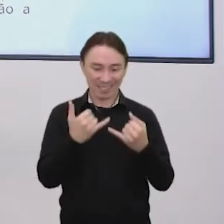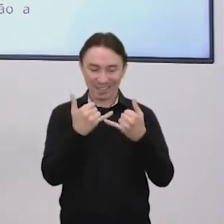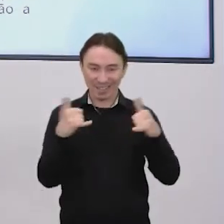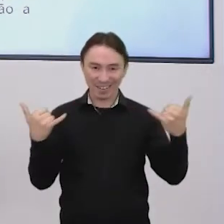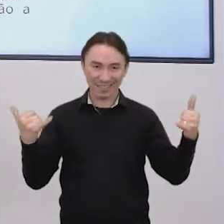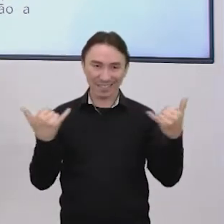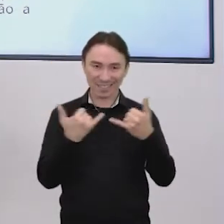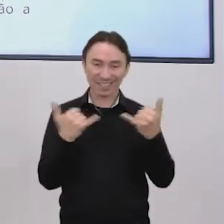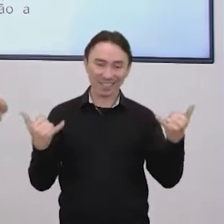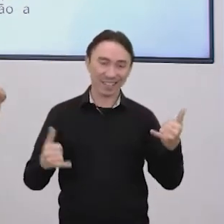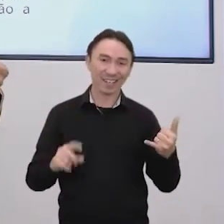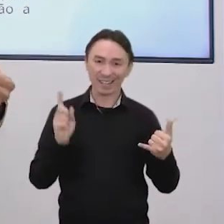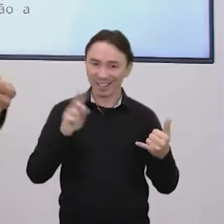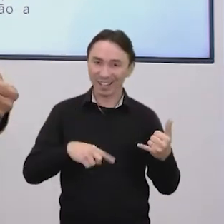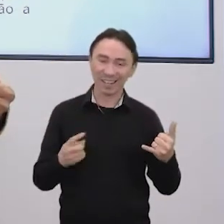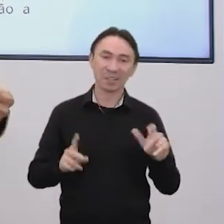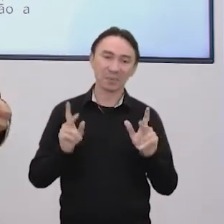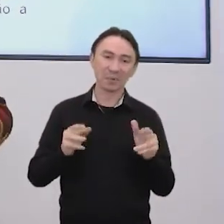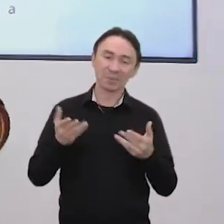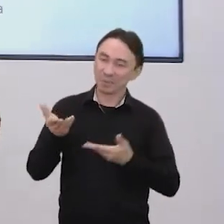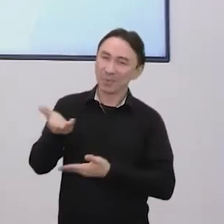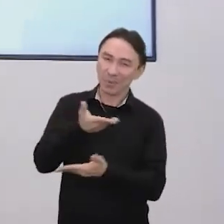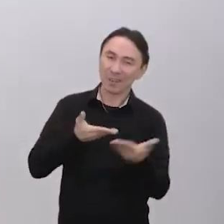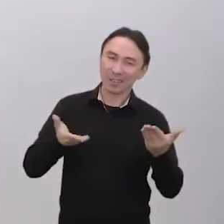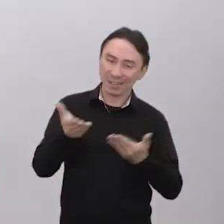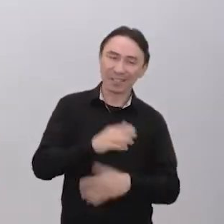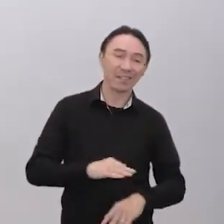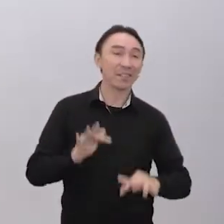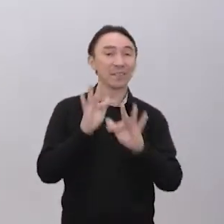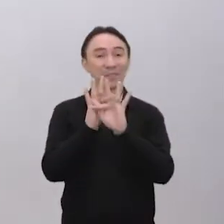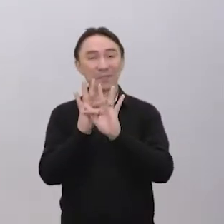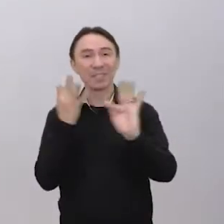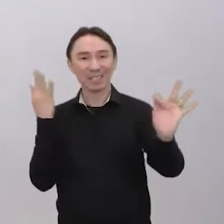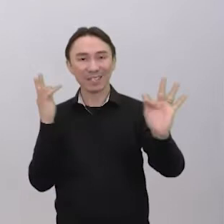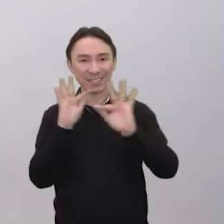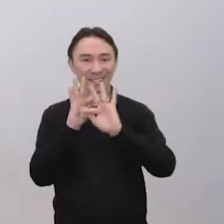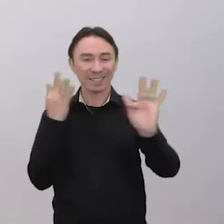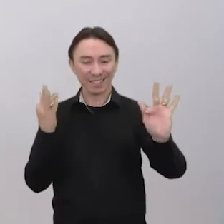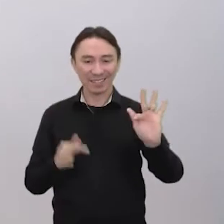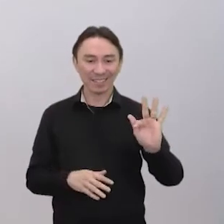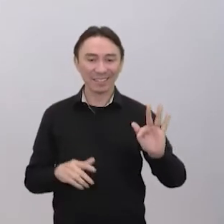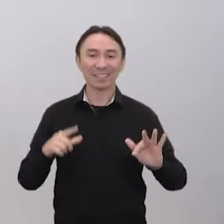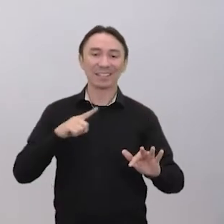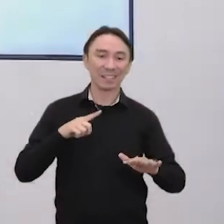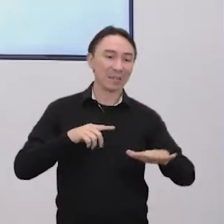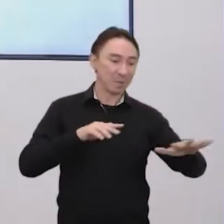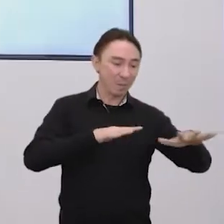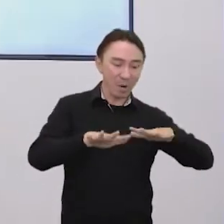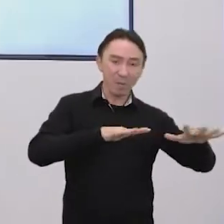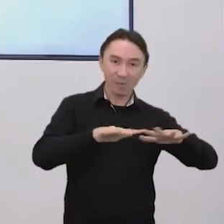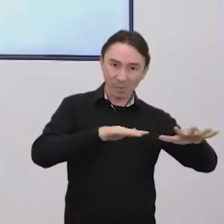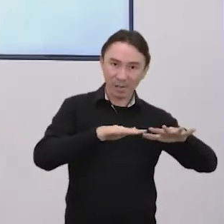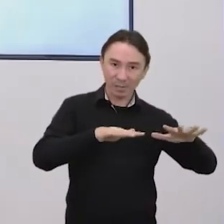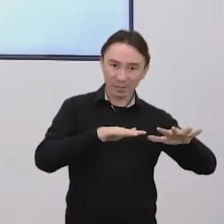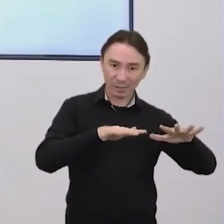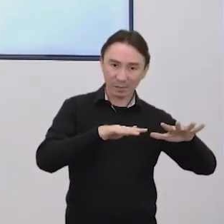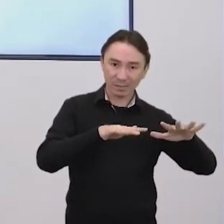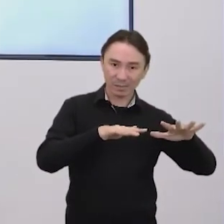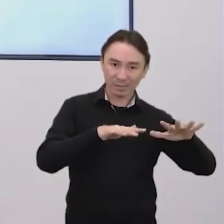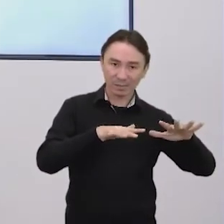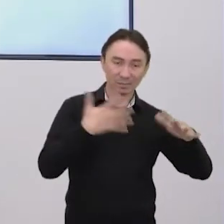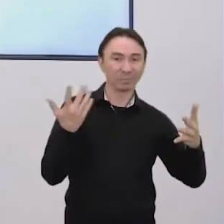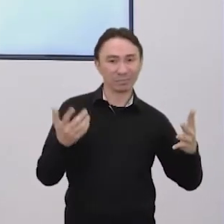física, da ciência, do movimento, da natureza? Tudo para se realizar movimento, a natureza cobra da gente